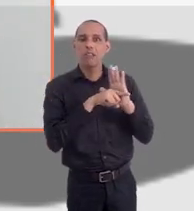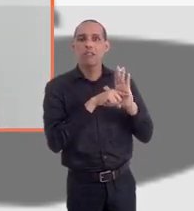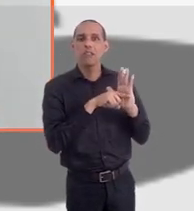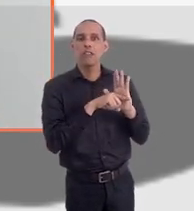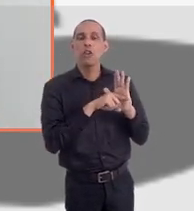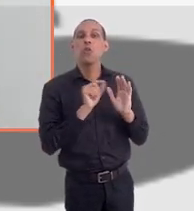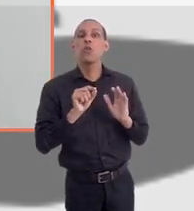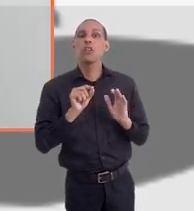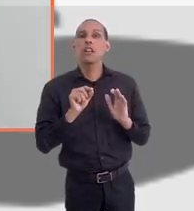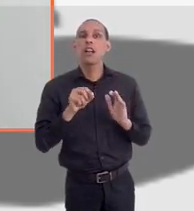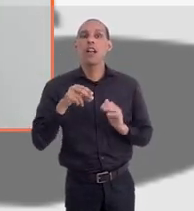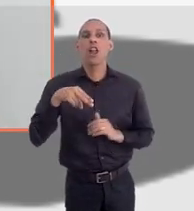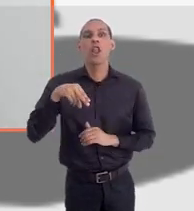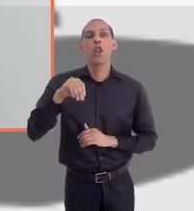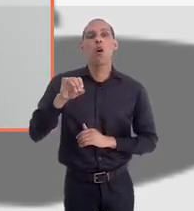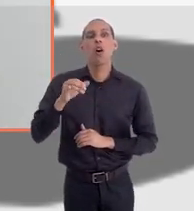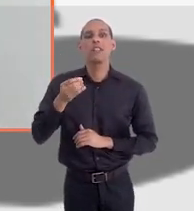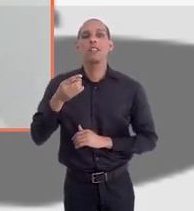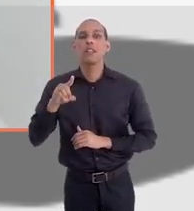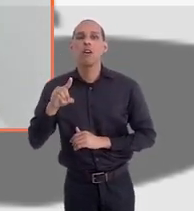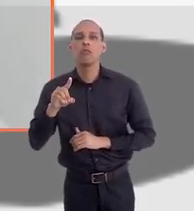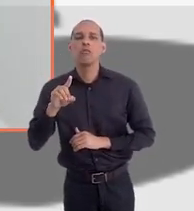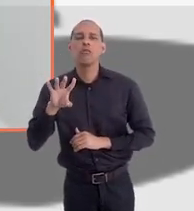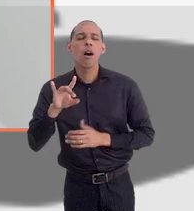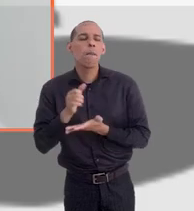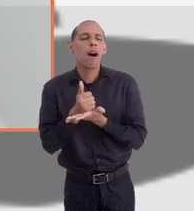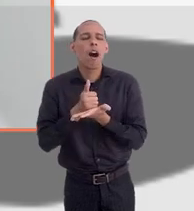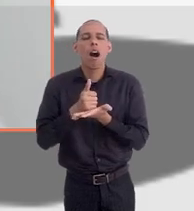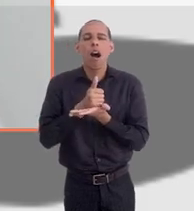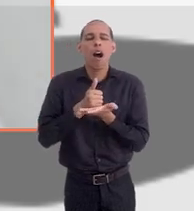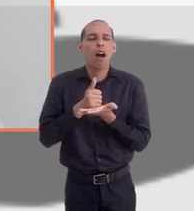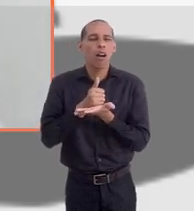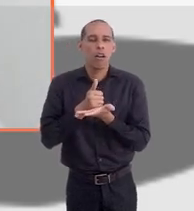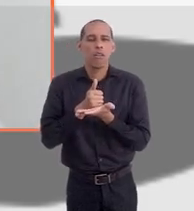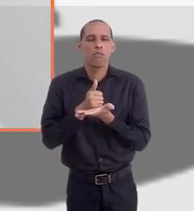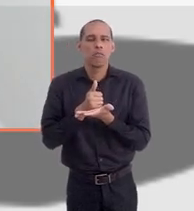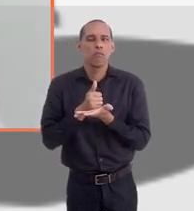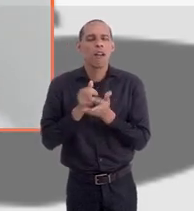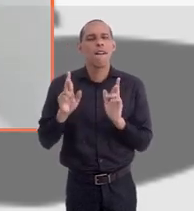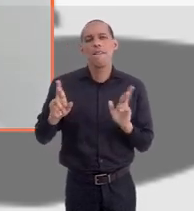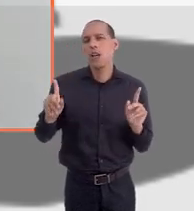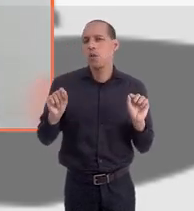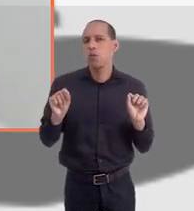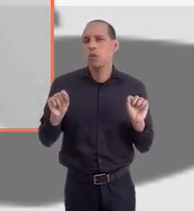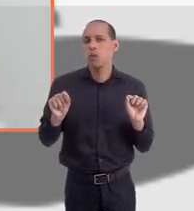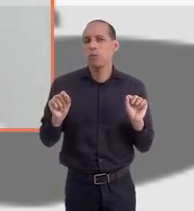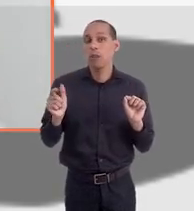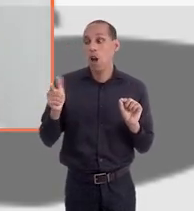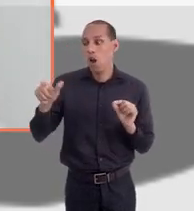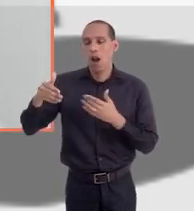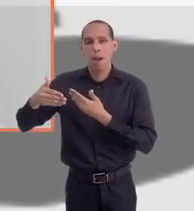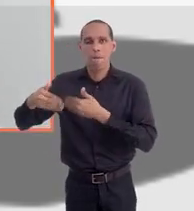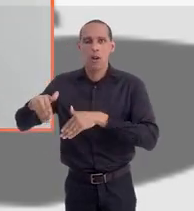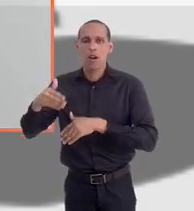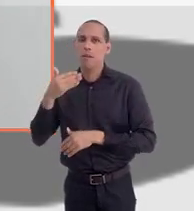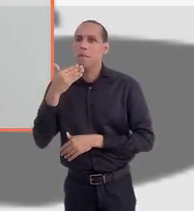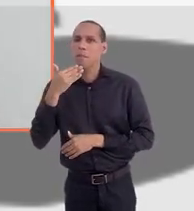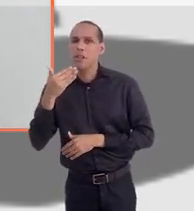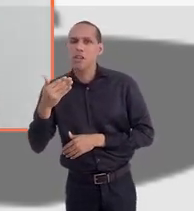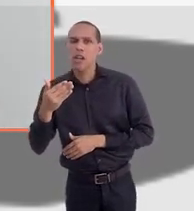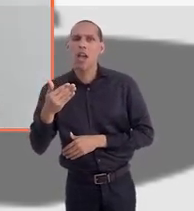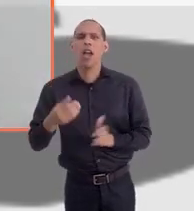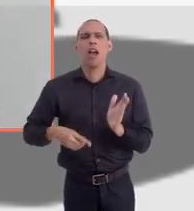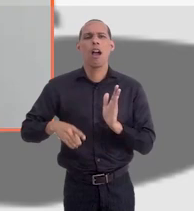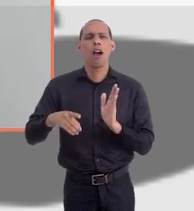o investigador, está no edital, noções de direito. Qual é a diferença que isso representa? Na outra prova, a gente teve cobranças